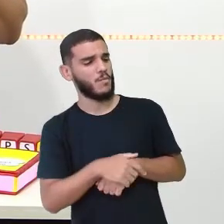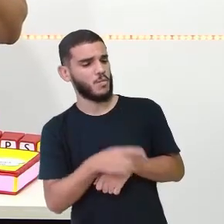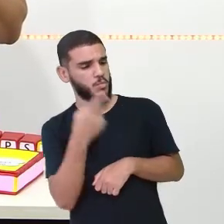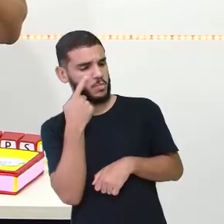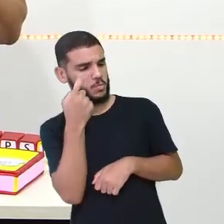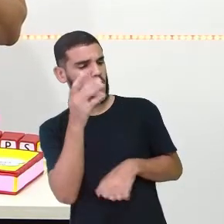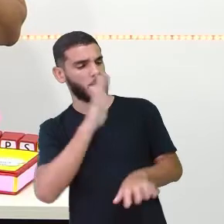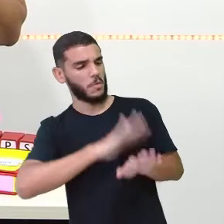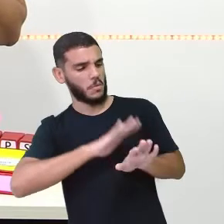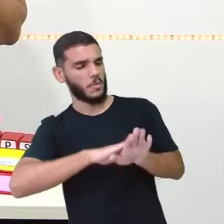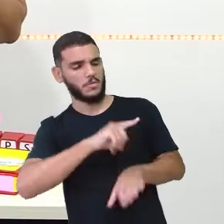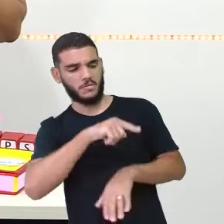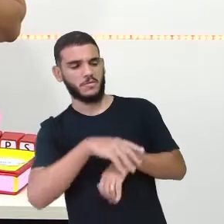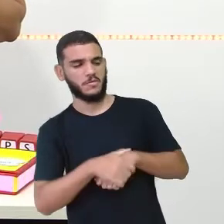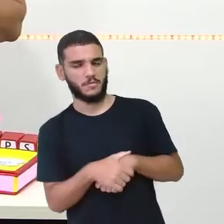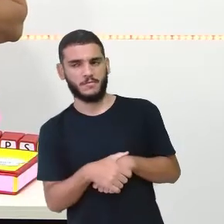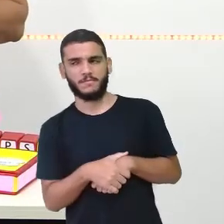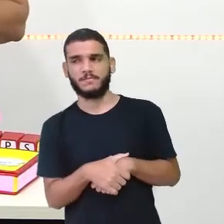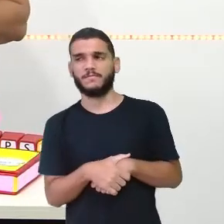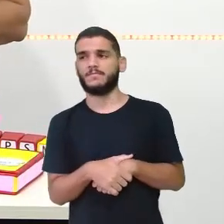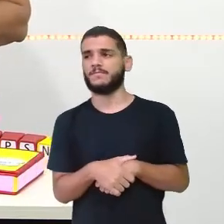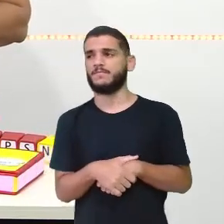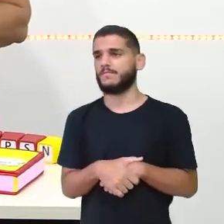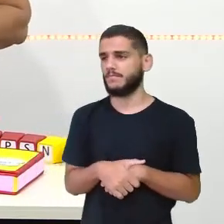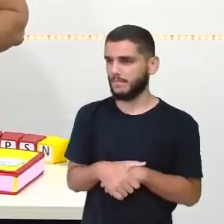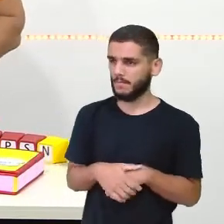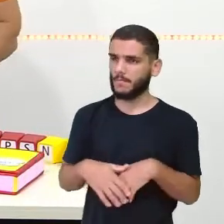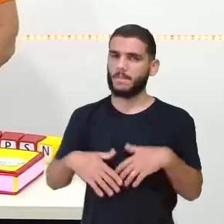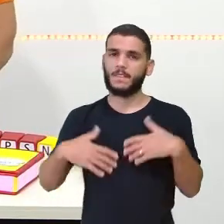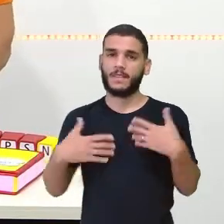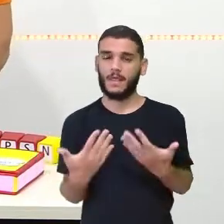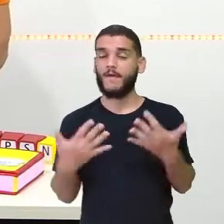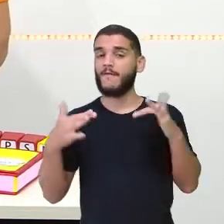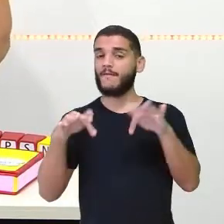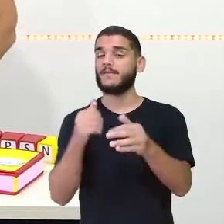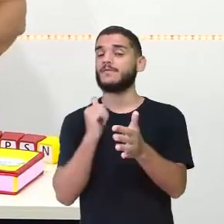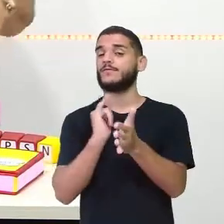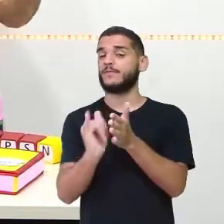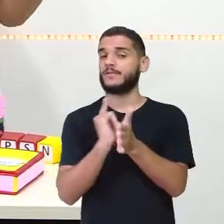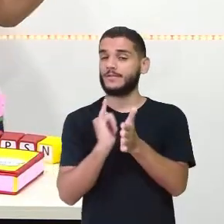comigo. E assim, este conto acabou.